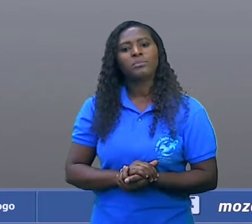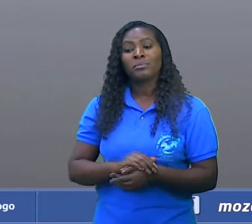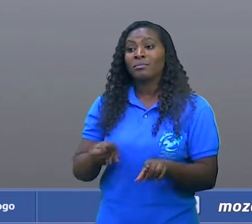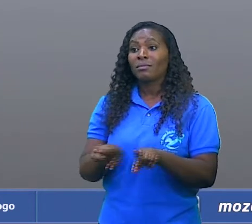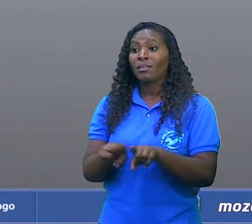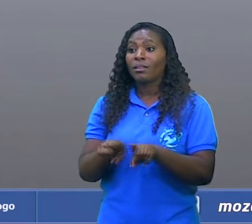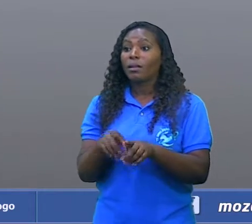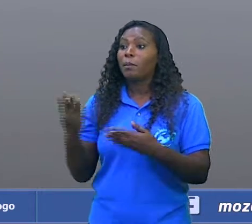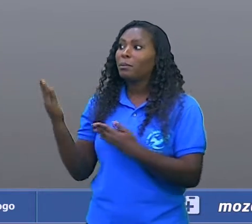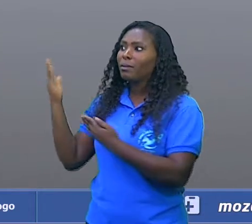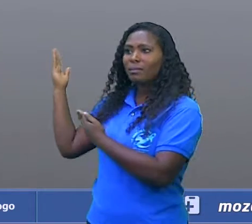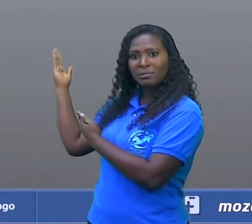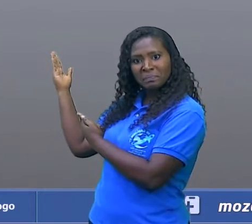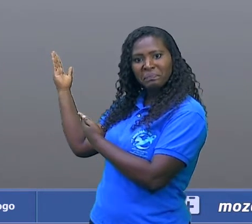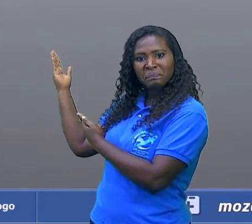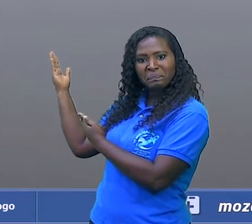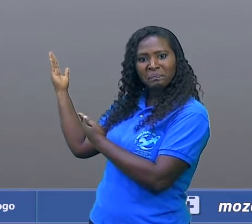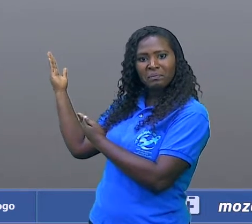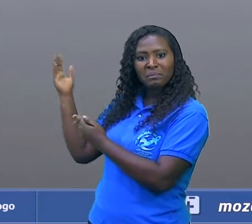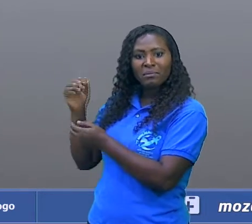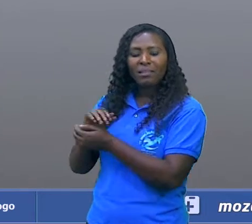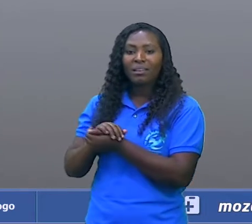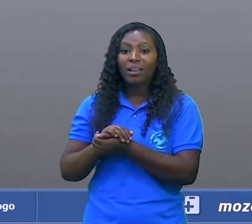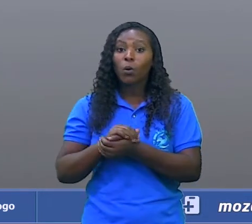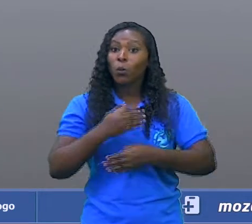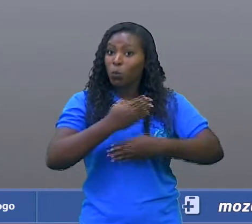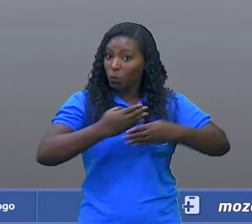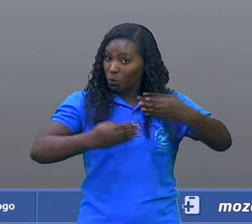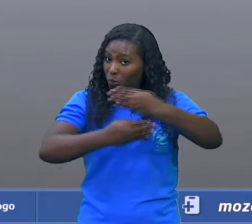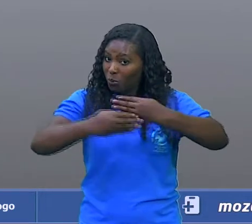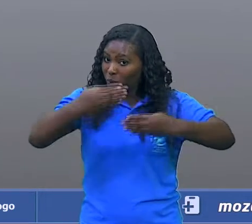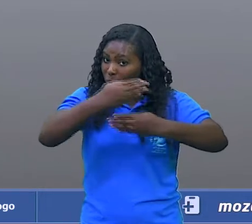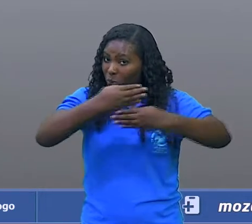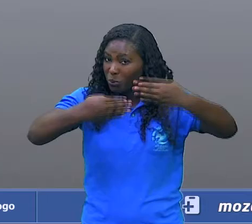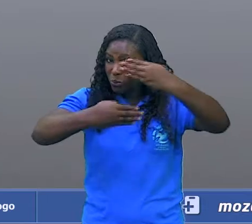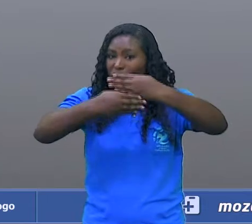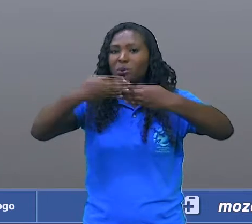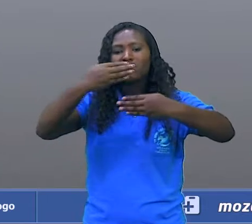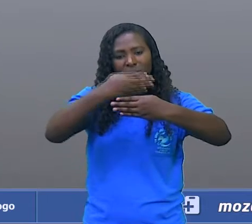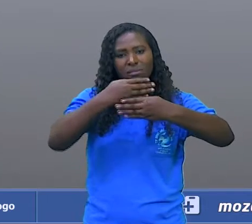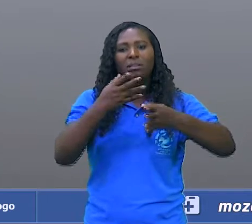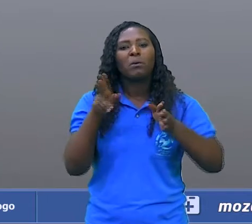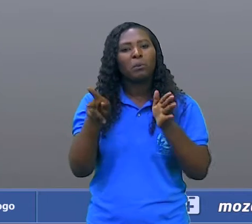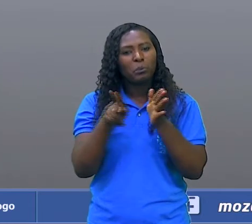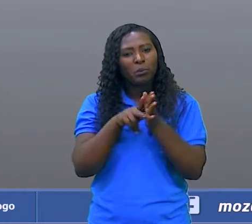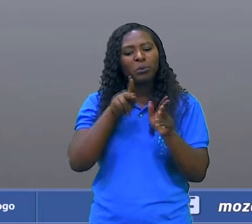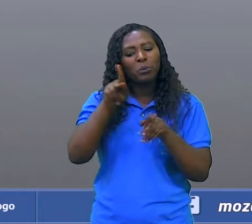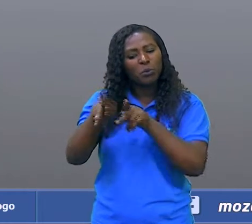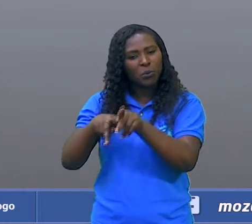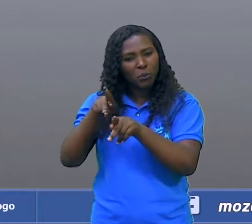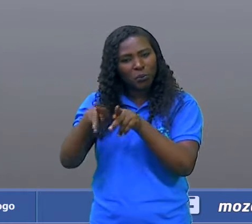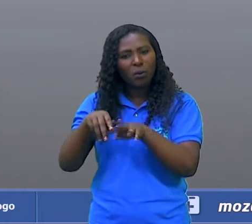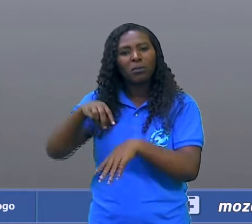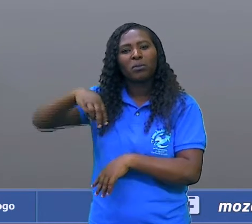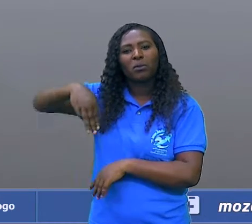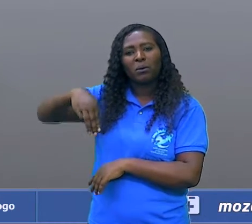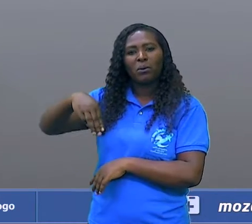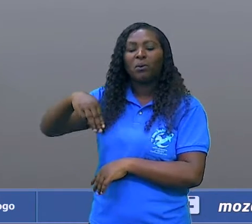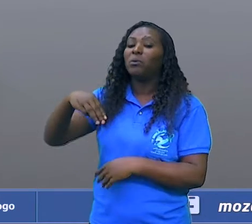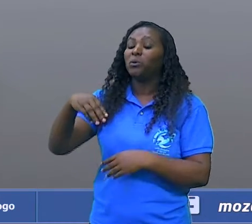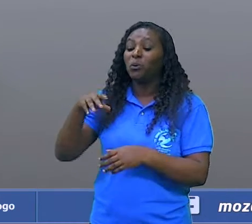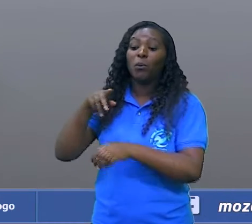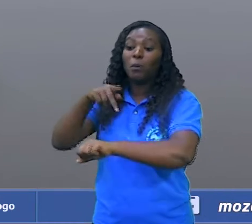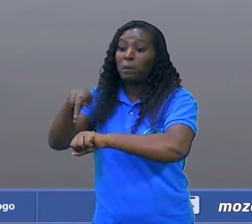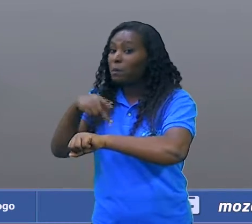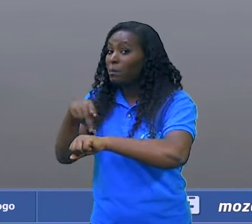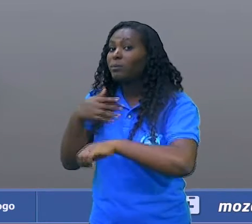torre macedônica. Eles construíam esse tipo de torres para conseguir